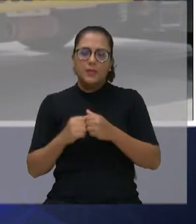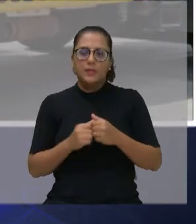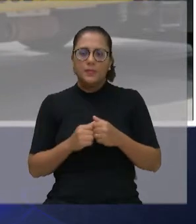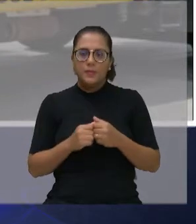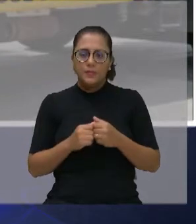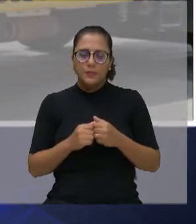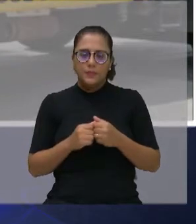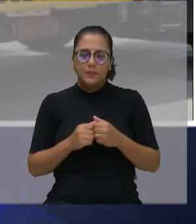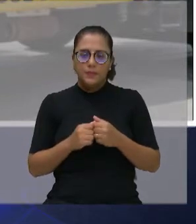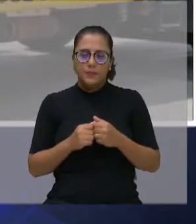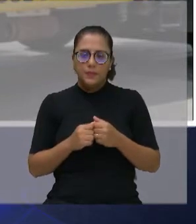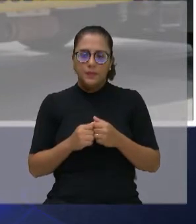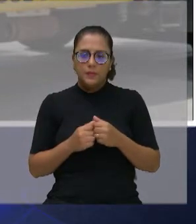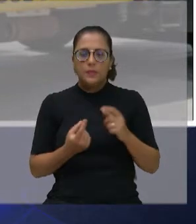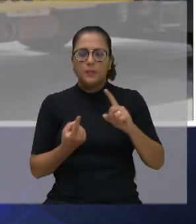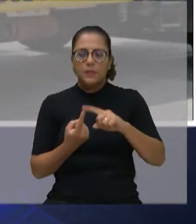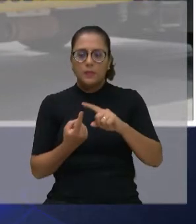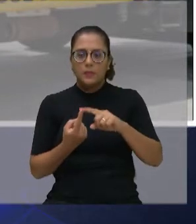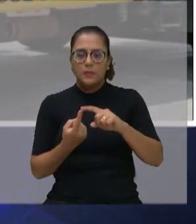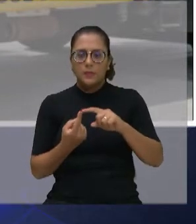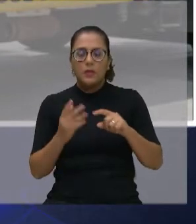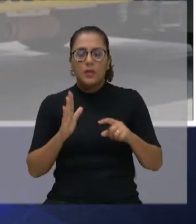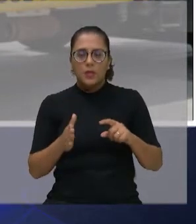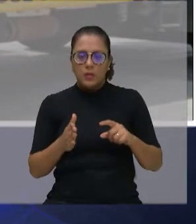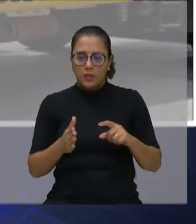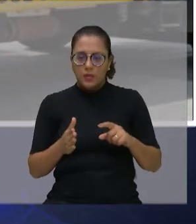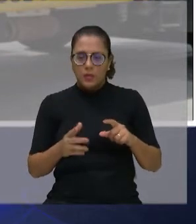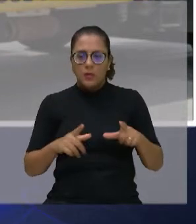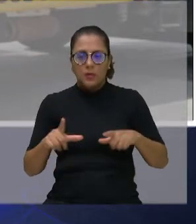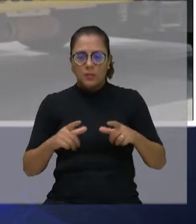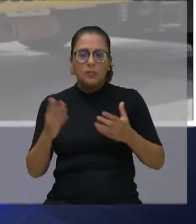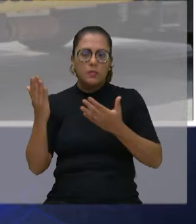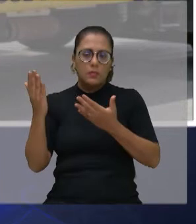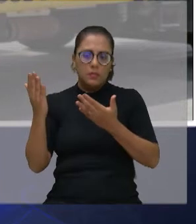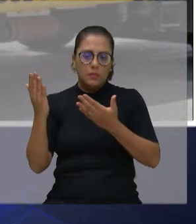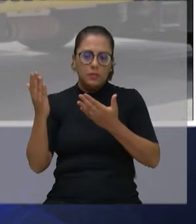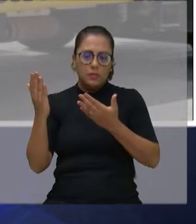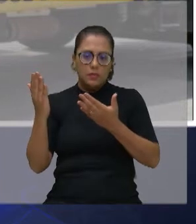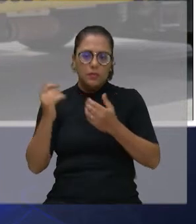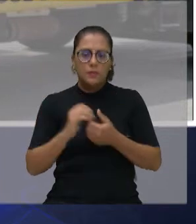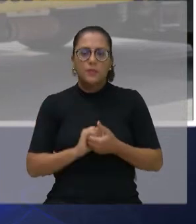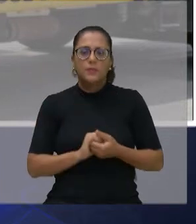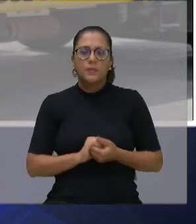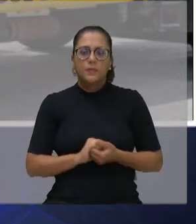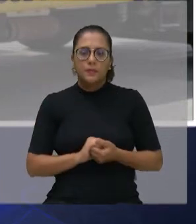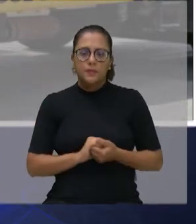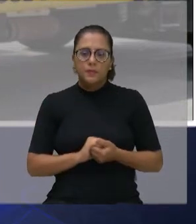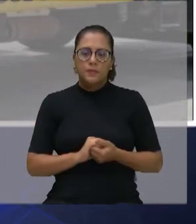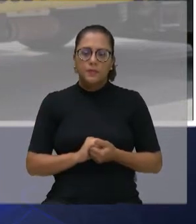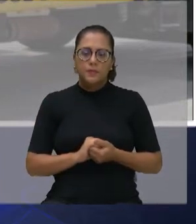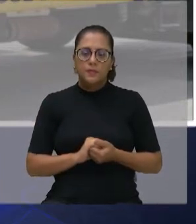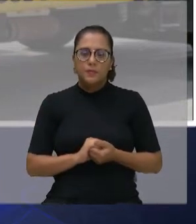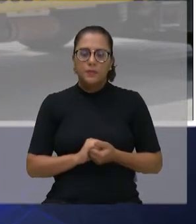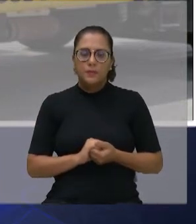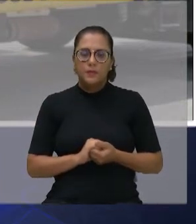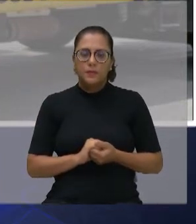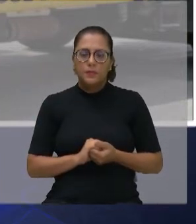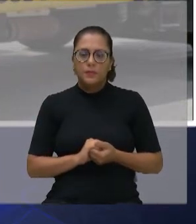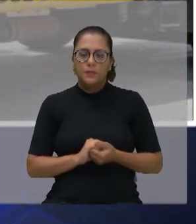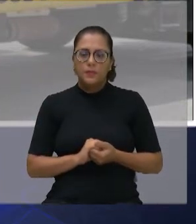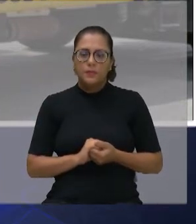Primeiro foi o mutirão de combate à dengue lá na região de Eugênio de Mello. Foi retirado 4